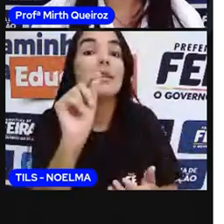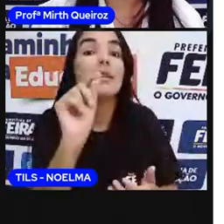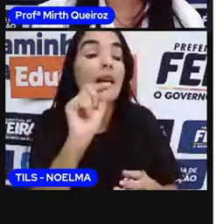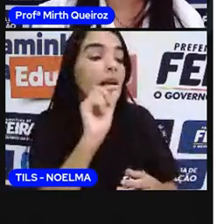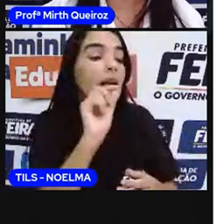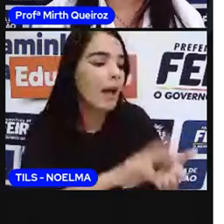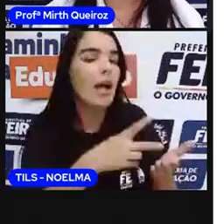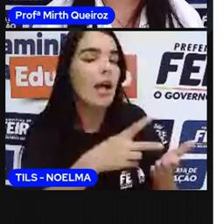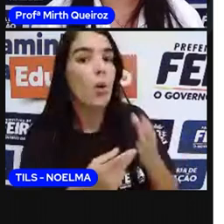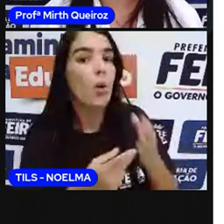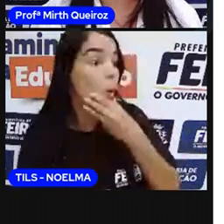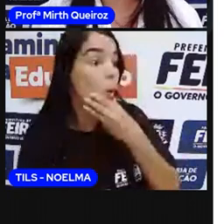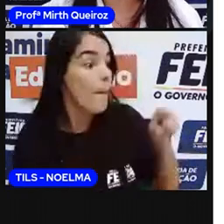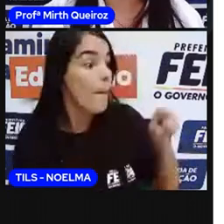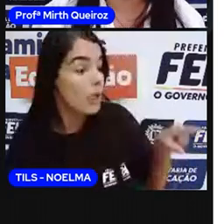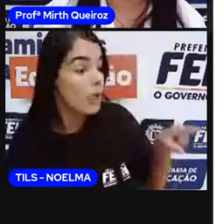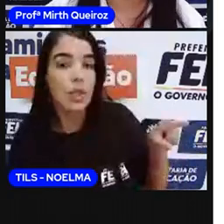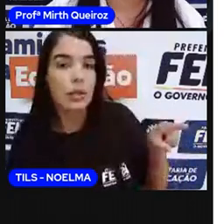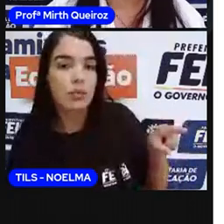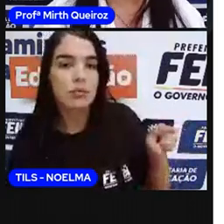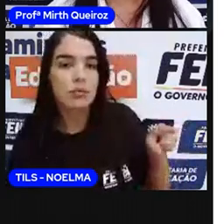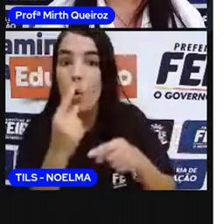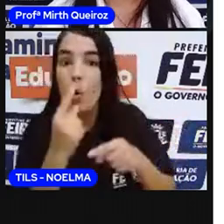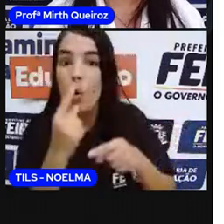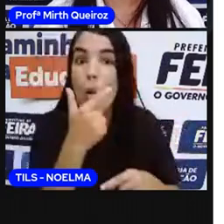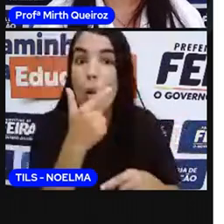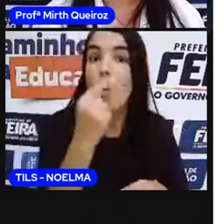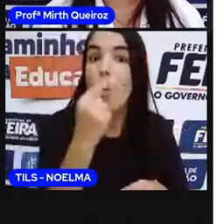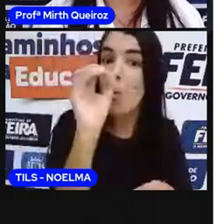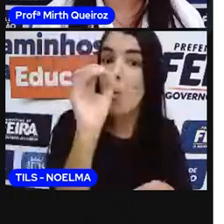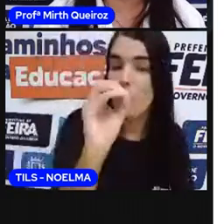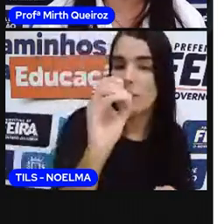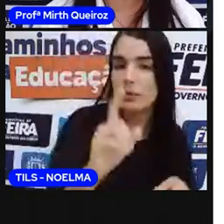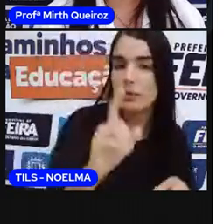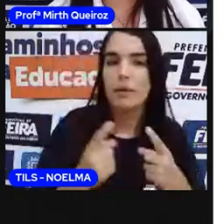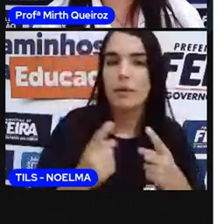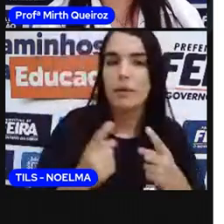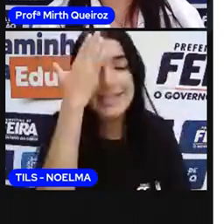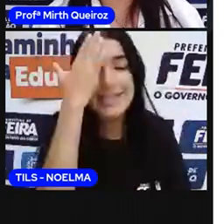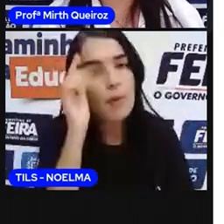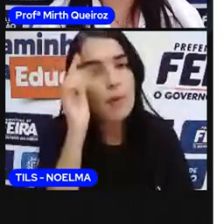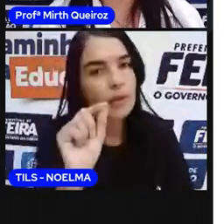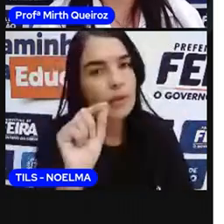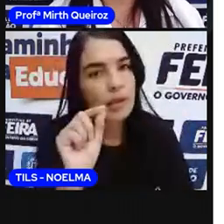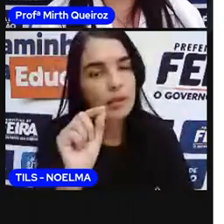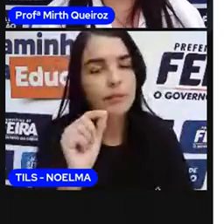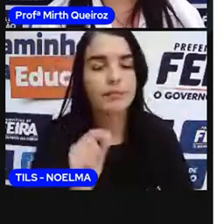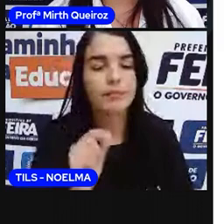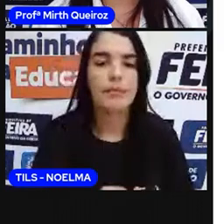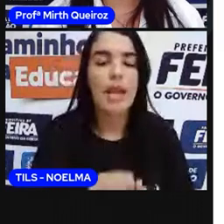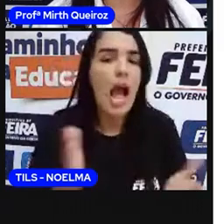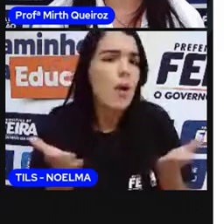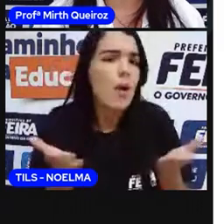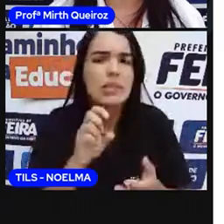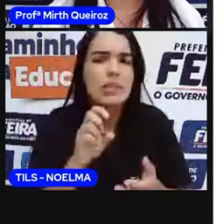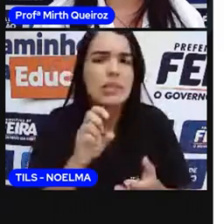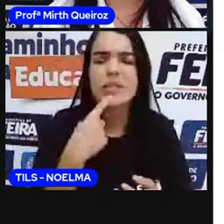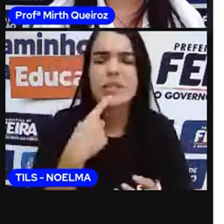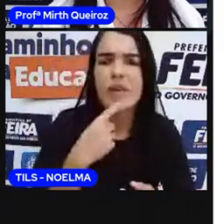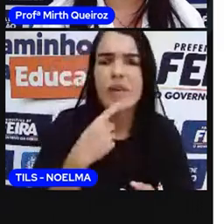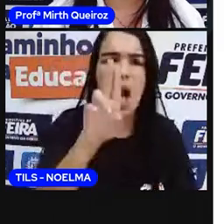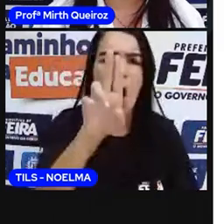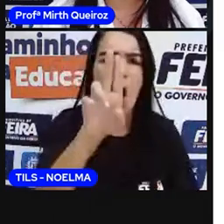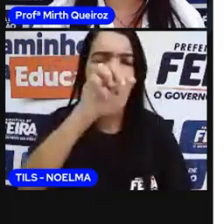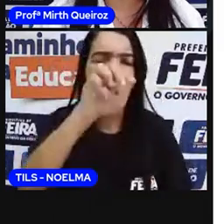que caiu. O menino caiu, tá definindo que sou o menino. E pressupõe que você sabe quem é o menino. Agora, se eu utilizo,